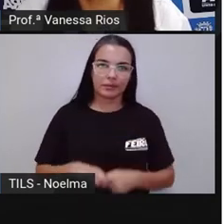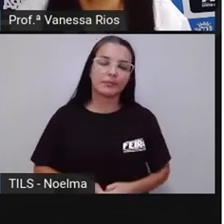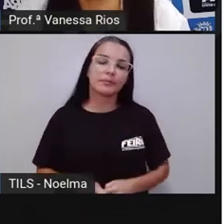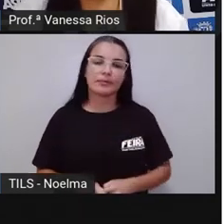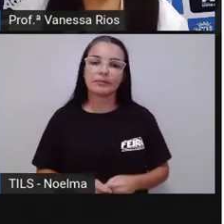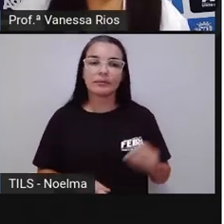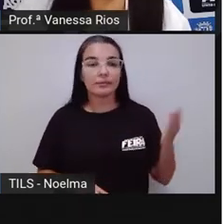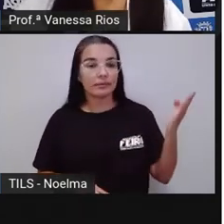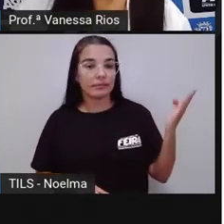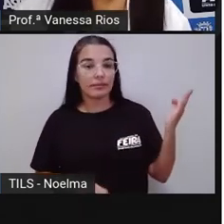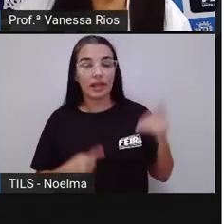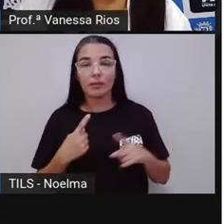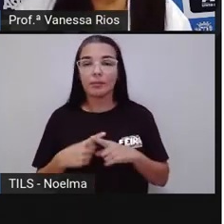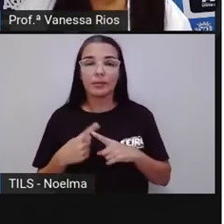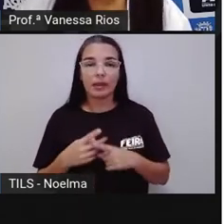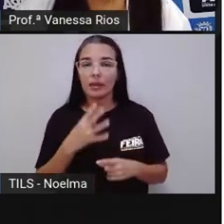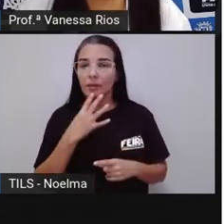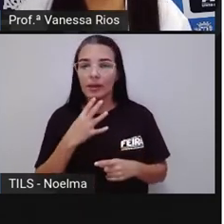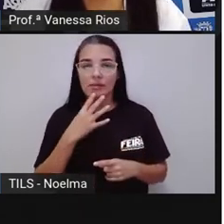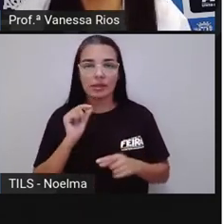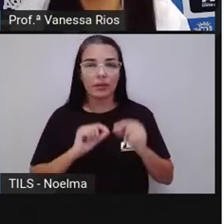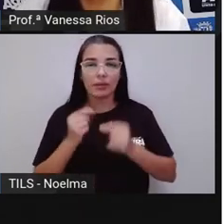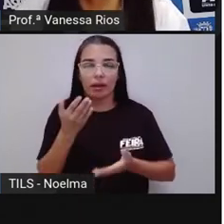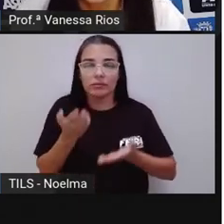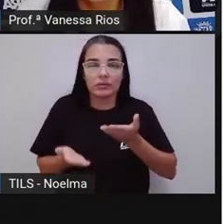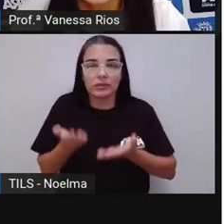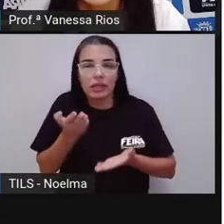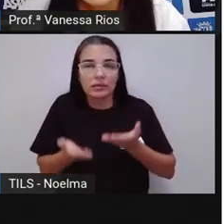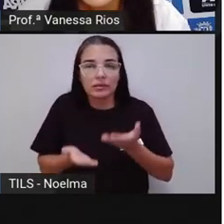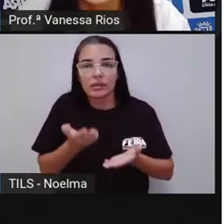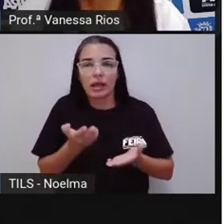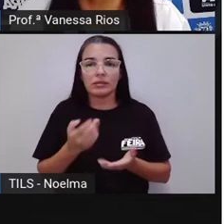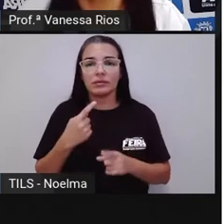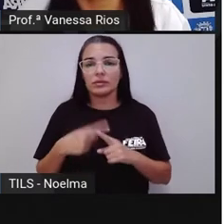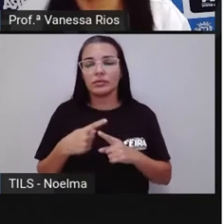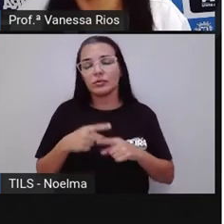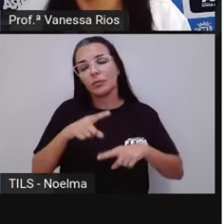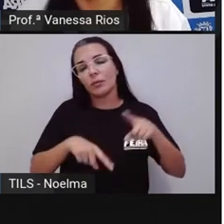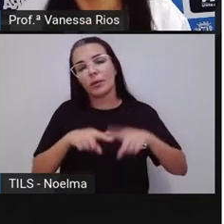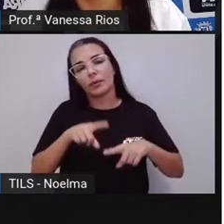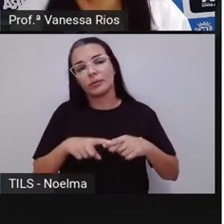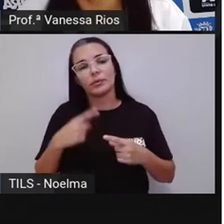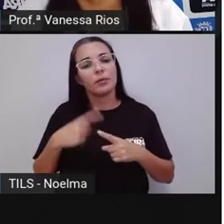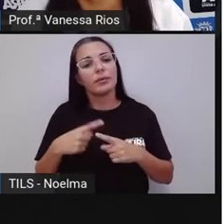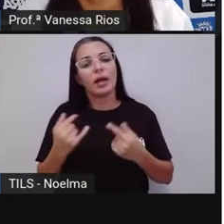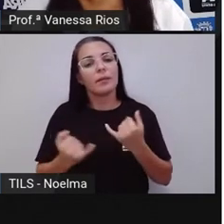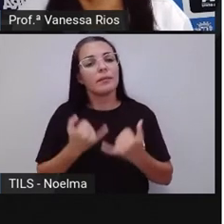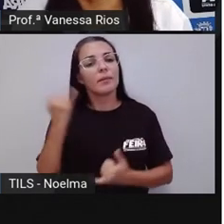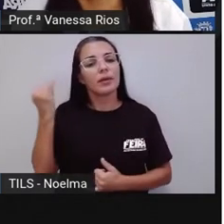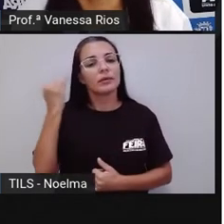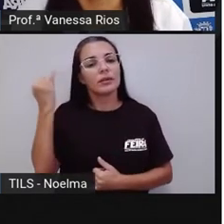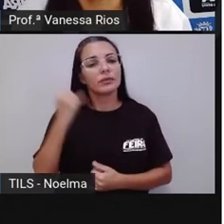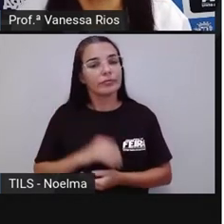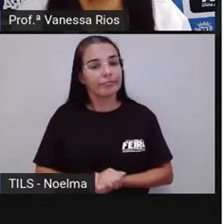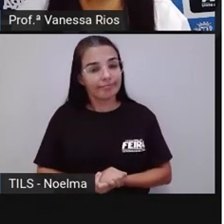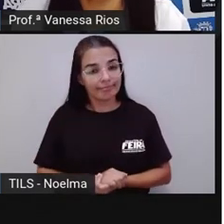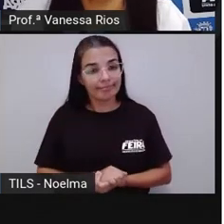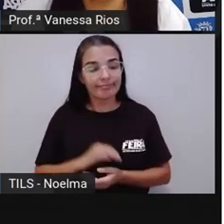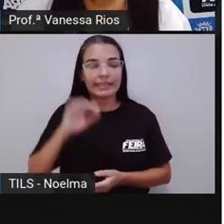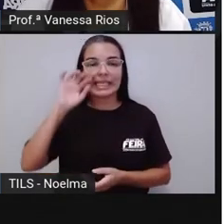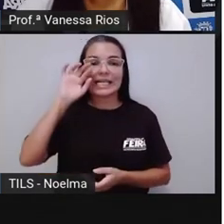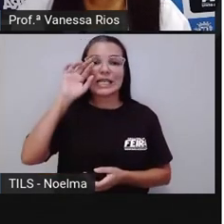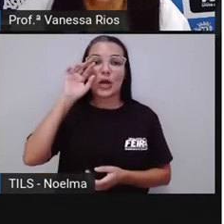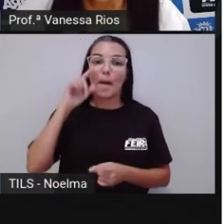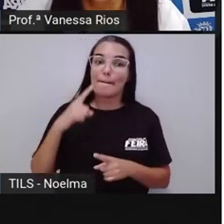E aí, por que é importante nós conhecermos, não é, a densidade de um material? Porque é a propriedade